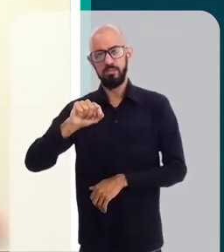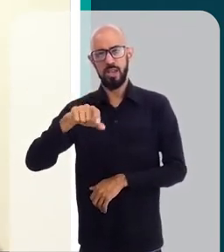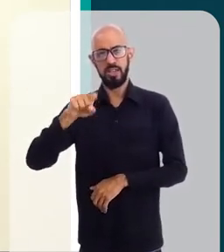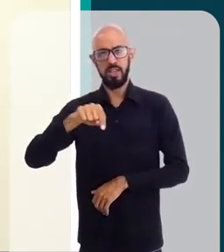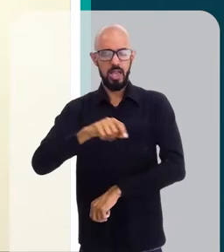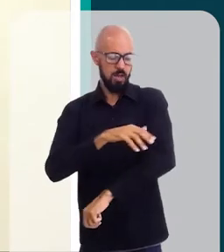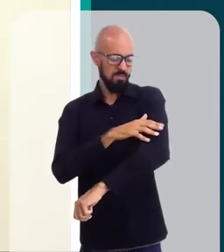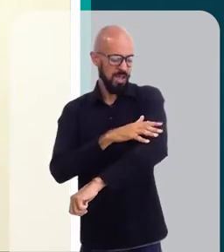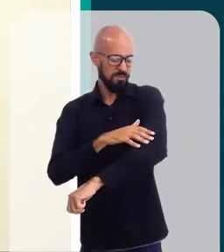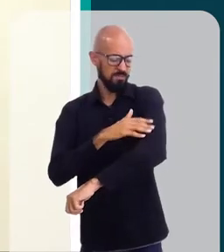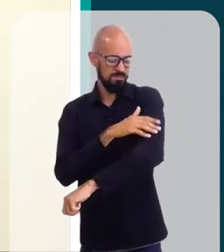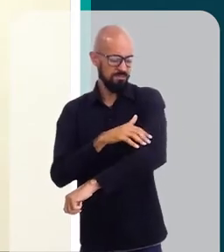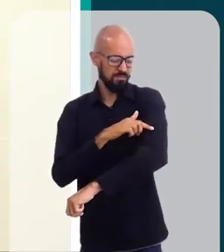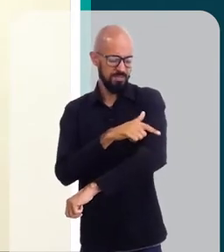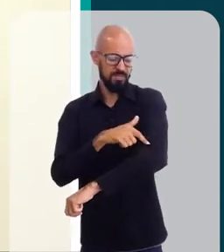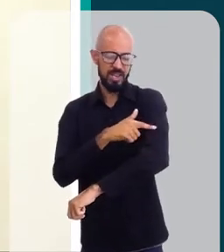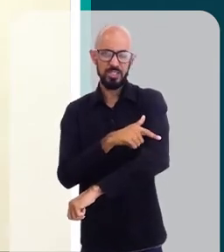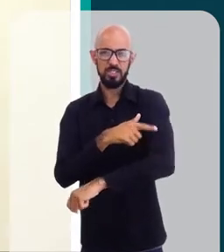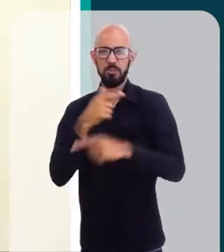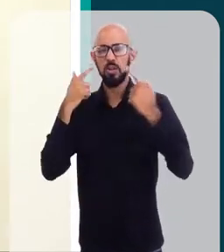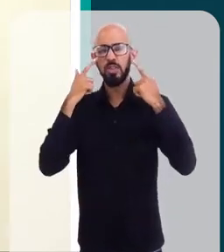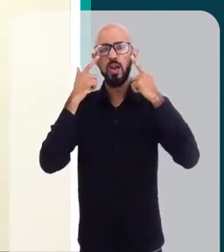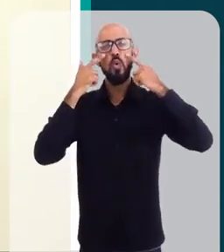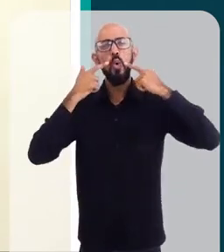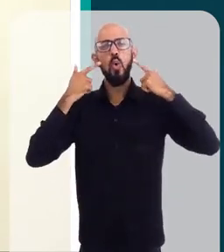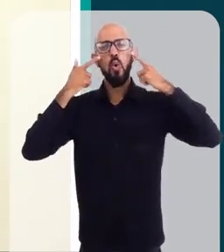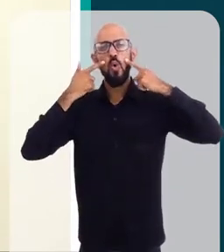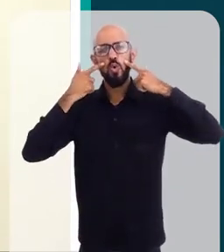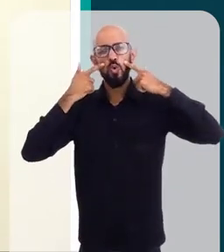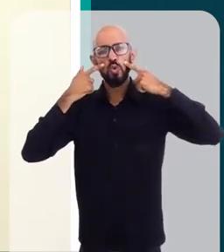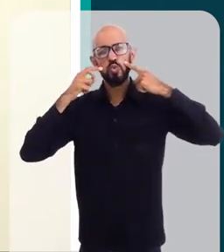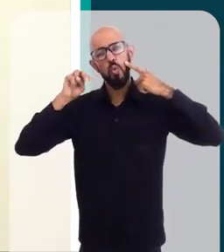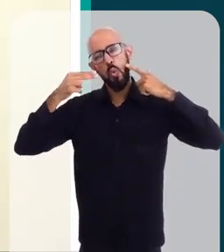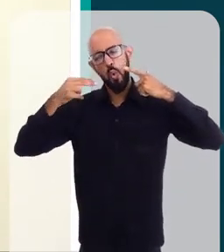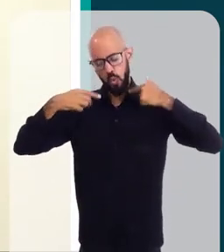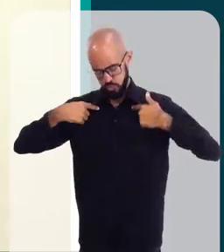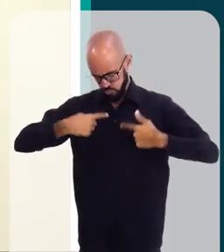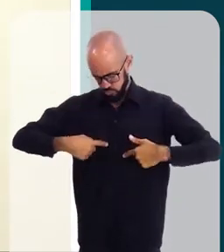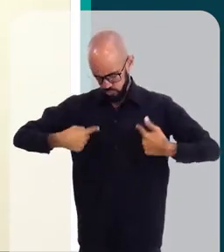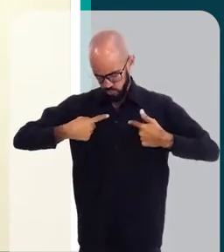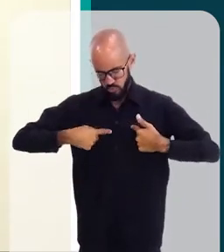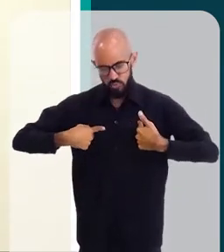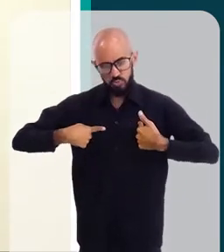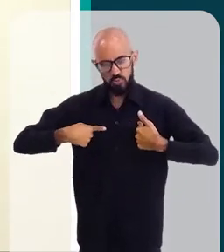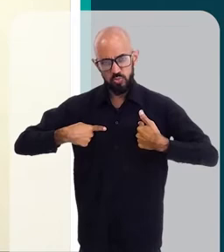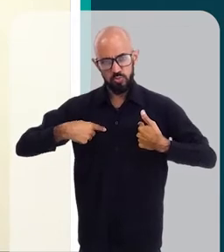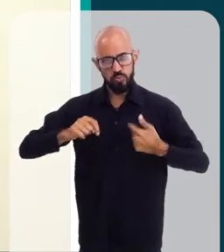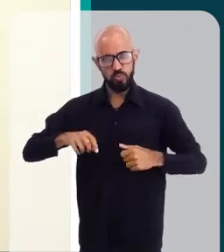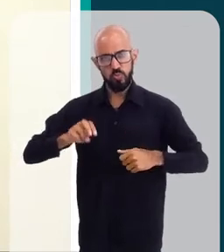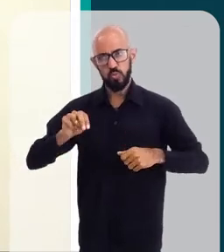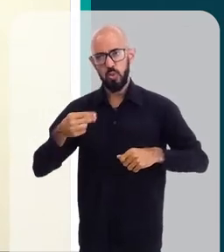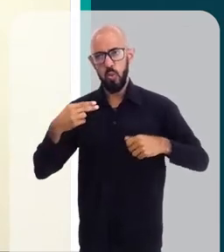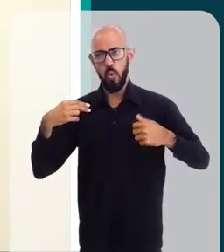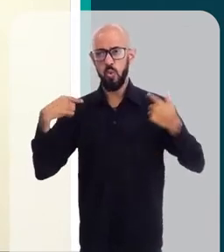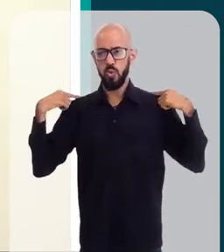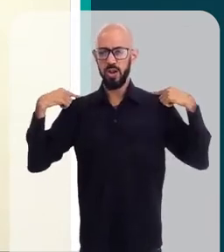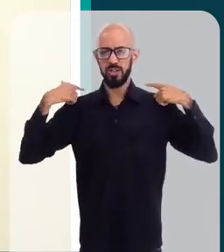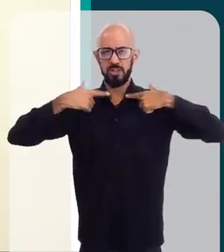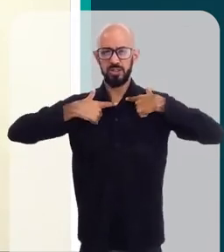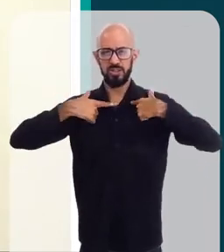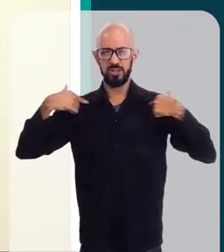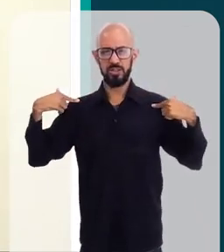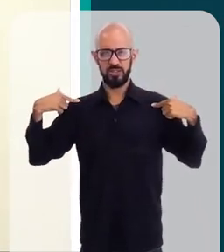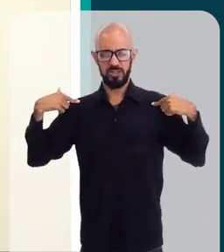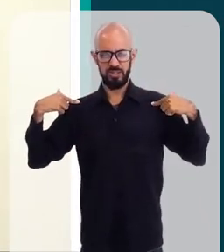que muito característicamente dá no rosto, mas pode dar em outras áreas do corpo, no tórax, no colo,